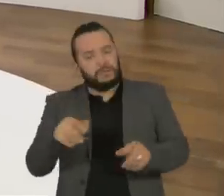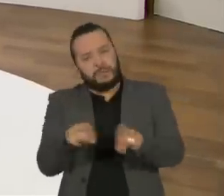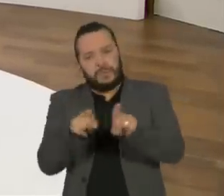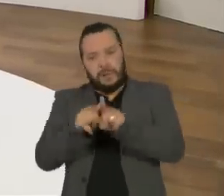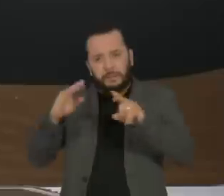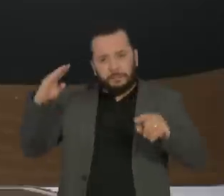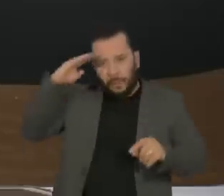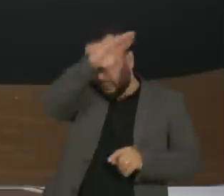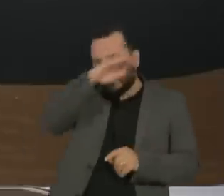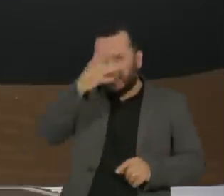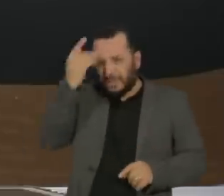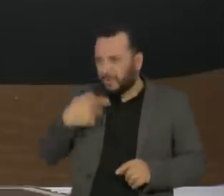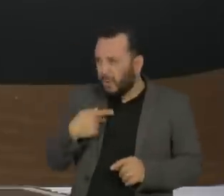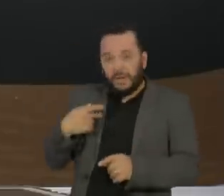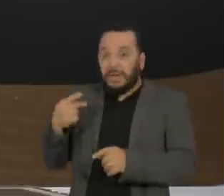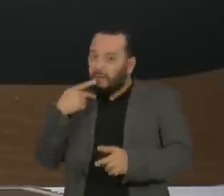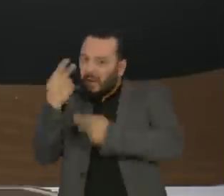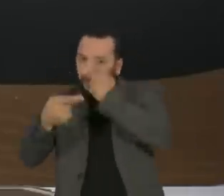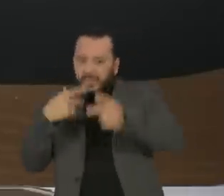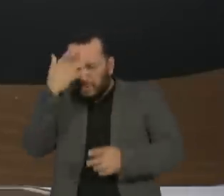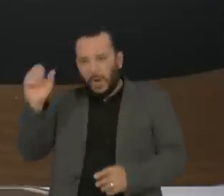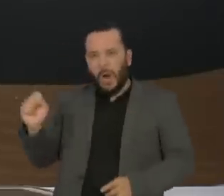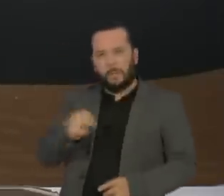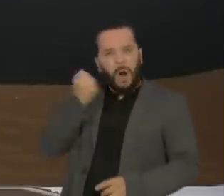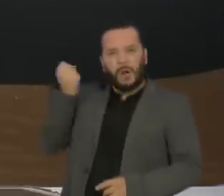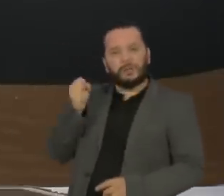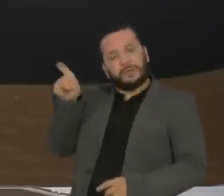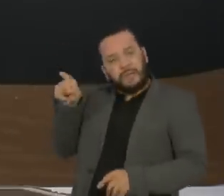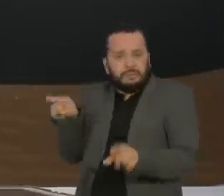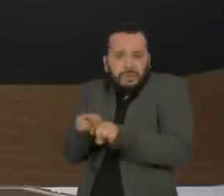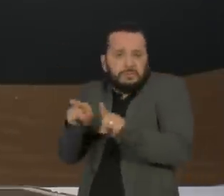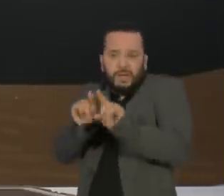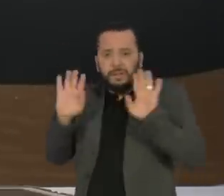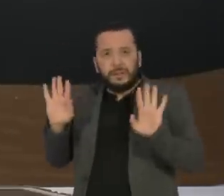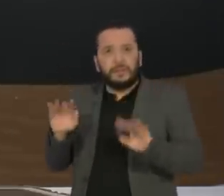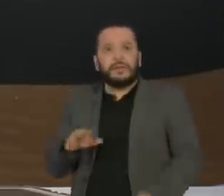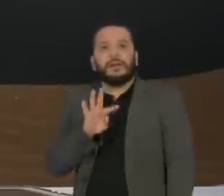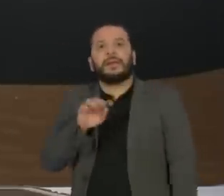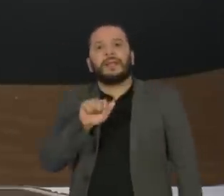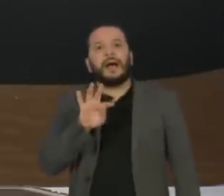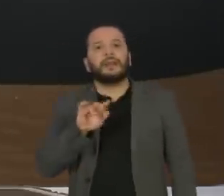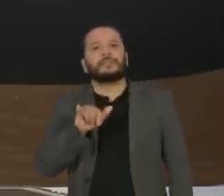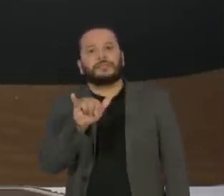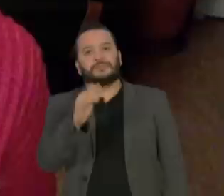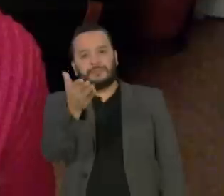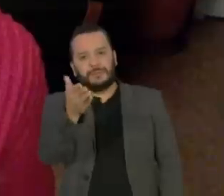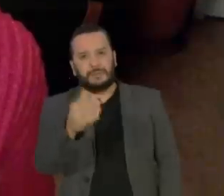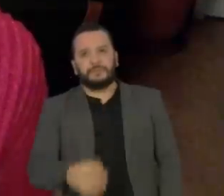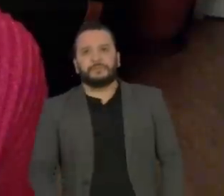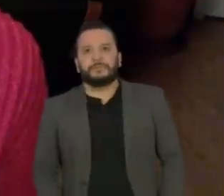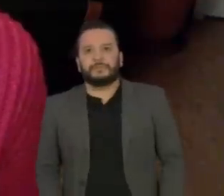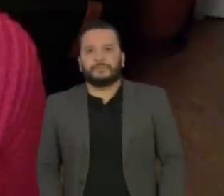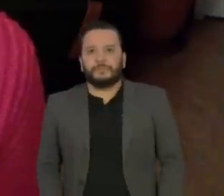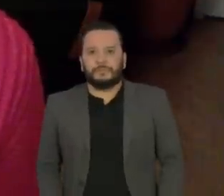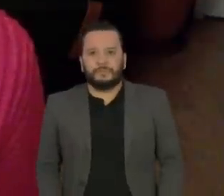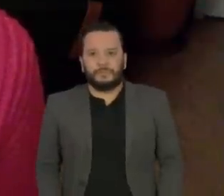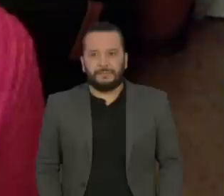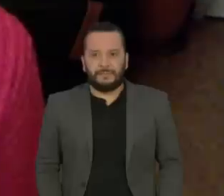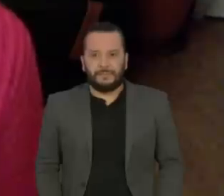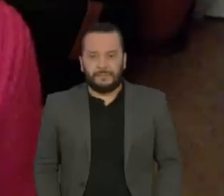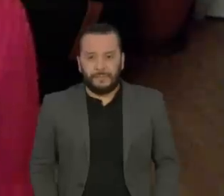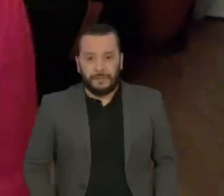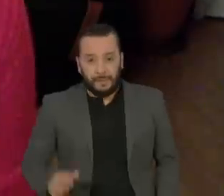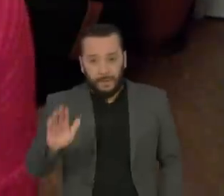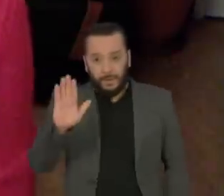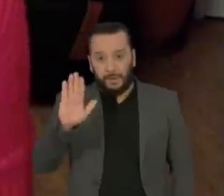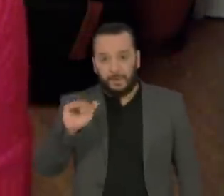Eu não quero fechar esse bloco sem chamar a Tati Bernardi que está lá em casa. Tati, por favor, sua pergunta. Oi, Oi,